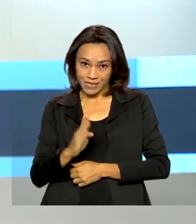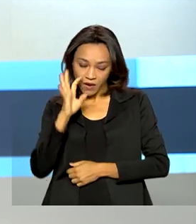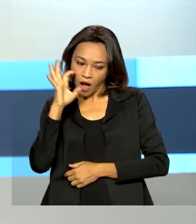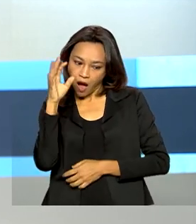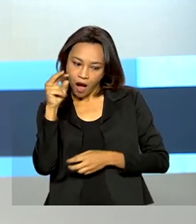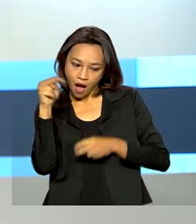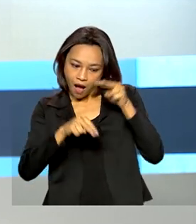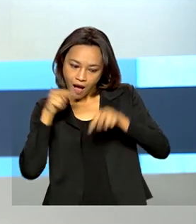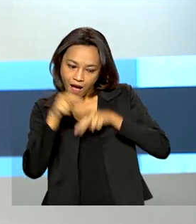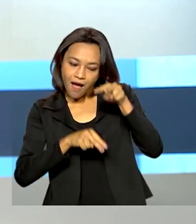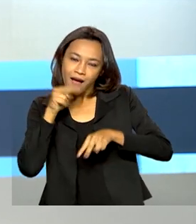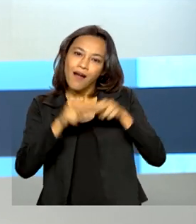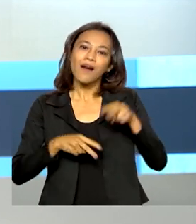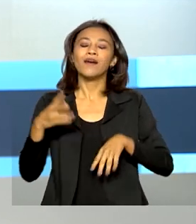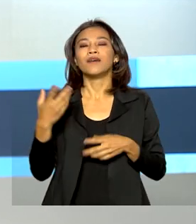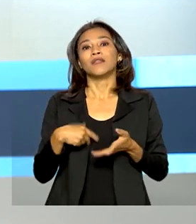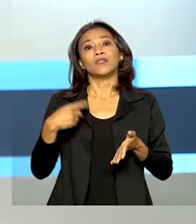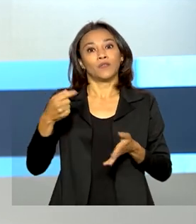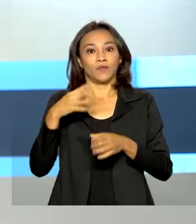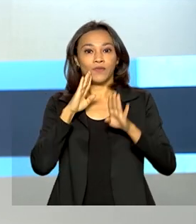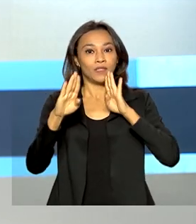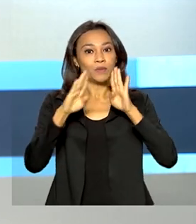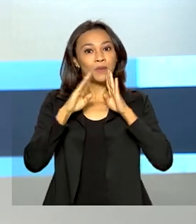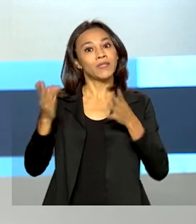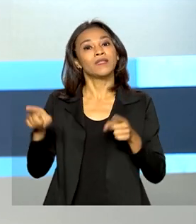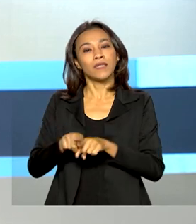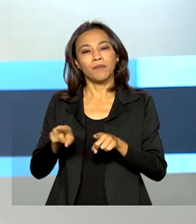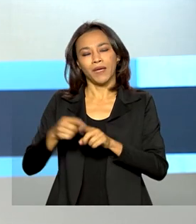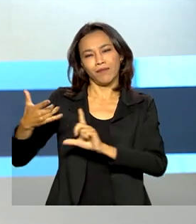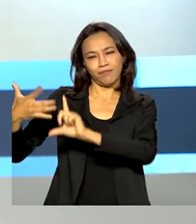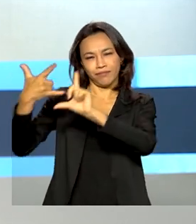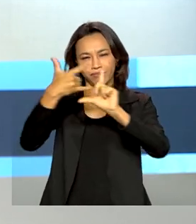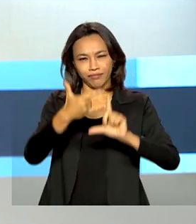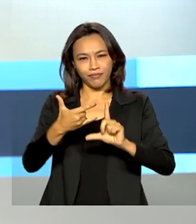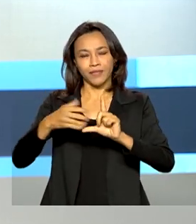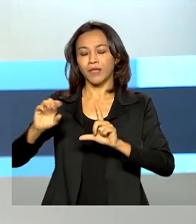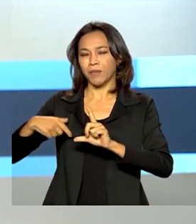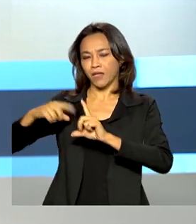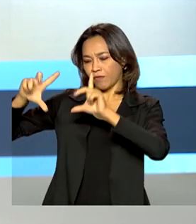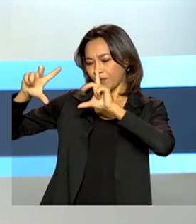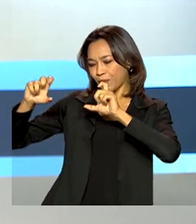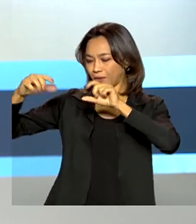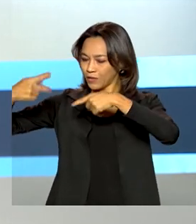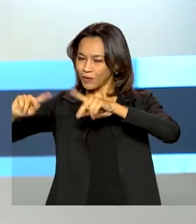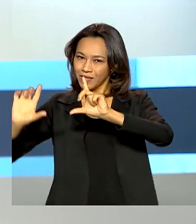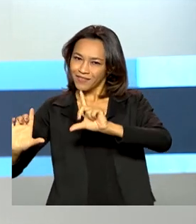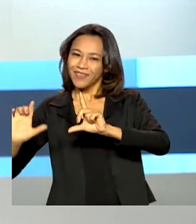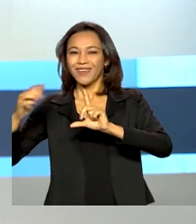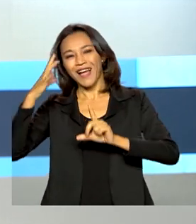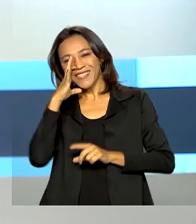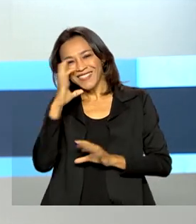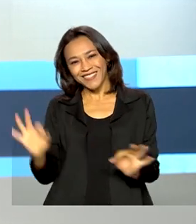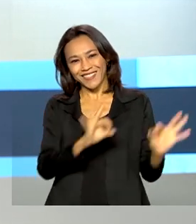pelo Facebook e no Instagram. O público marcou a TV Brasil com fotos de seus televisores sintonizados na emissora.